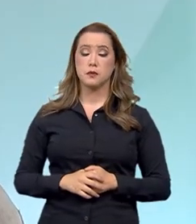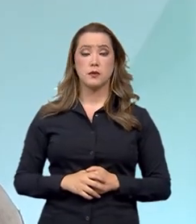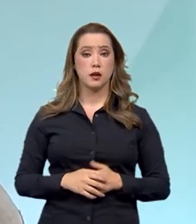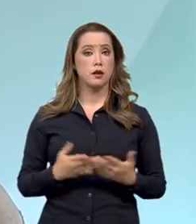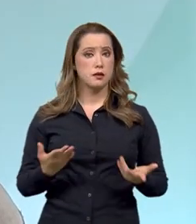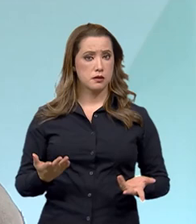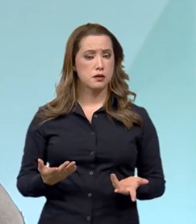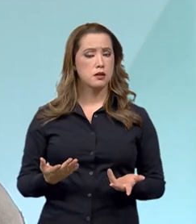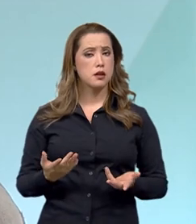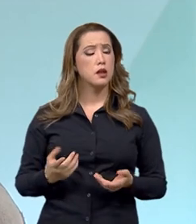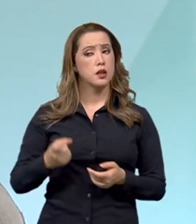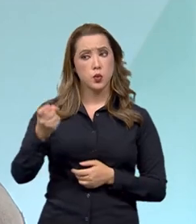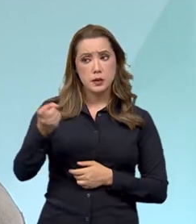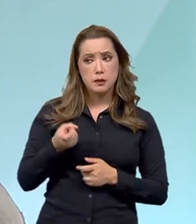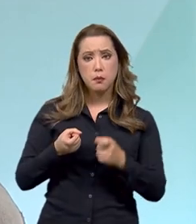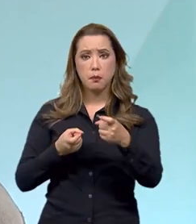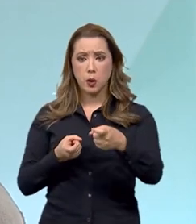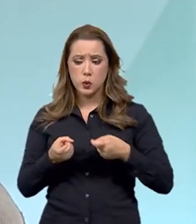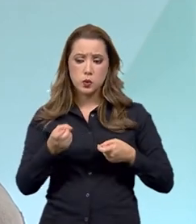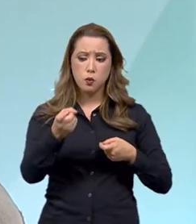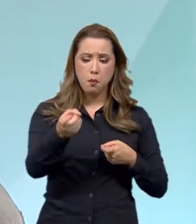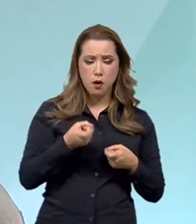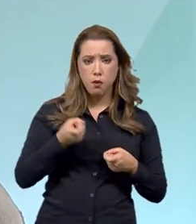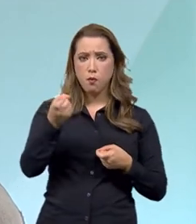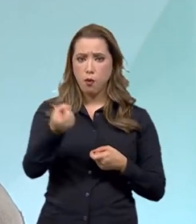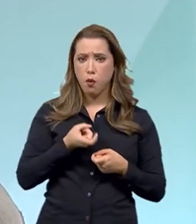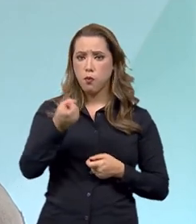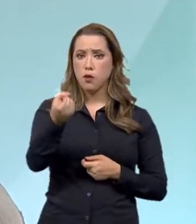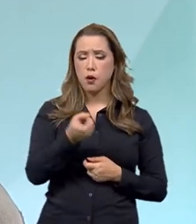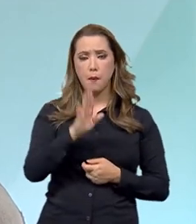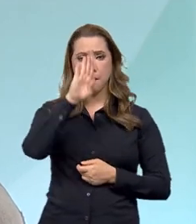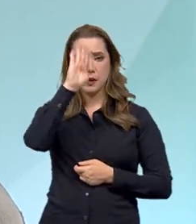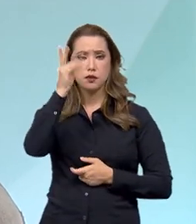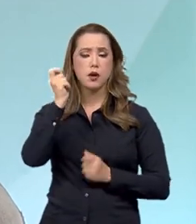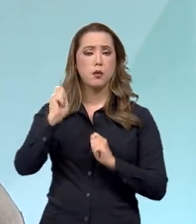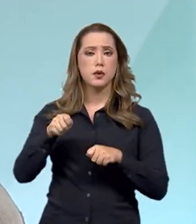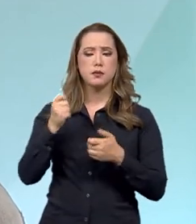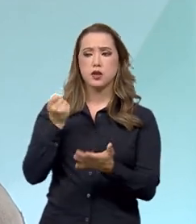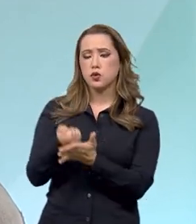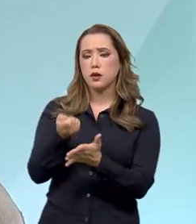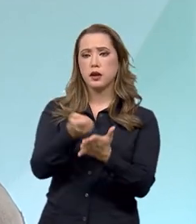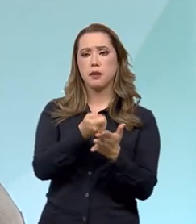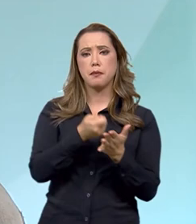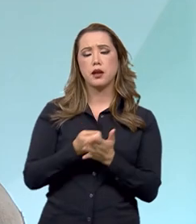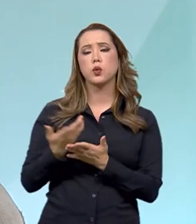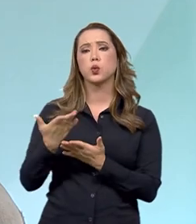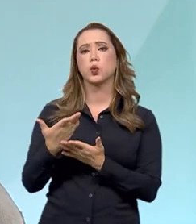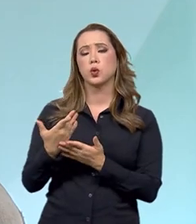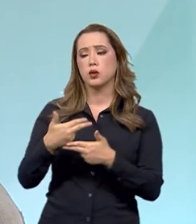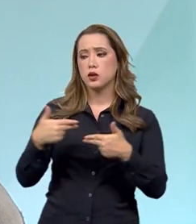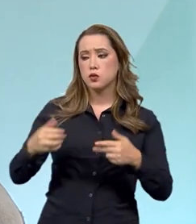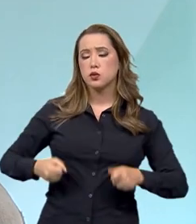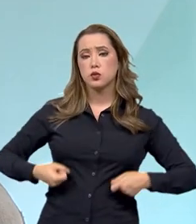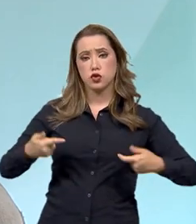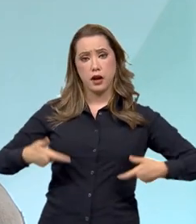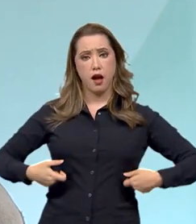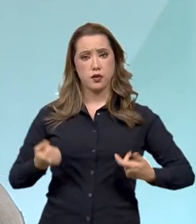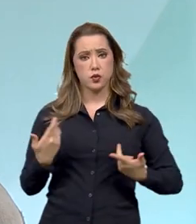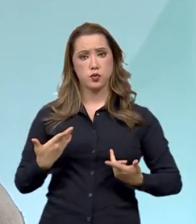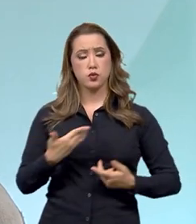são as principais fontes de custeio dos estados, dos municípios, da União.